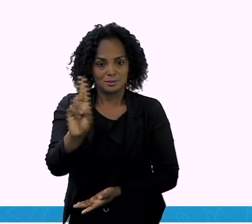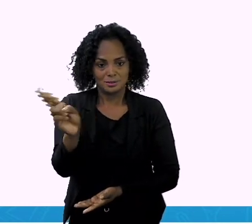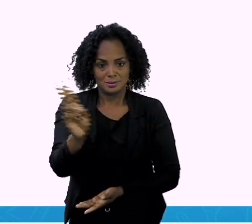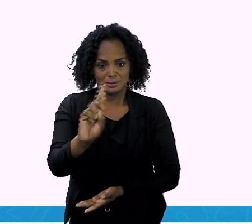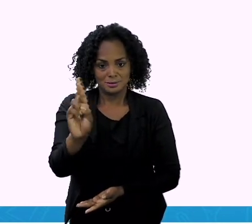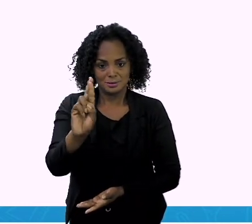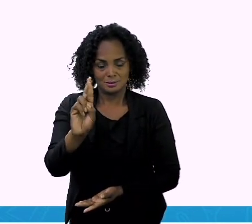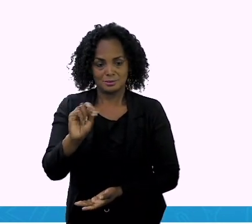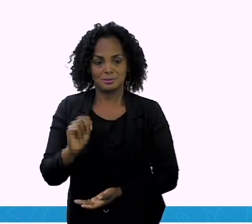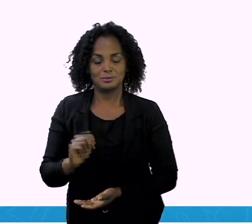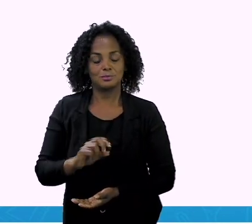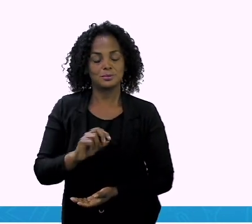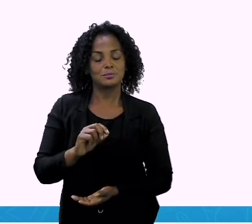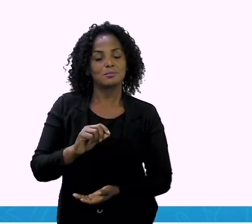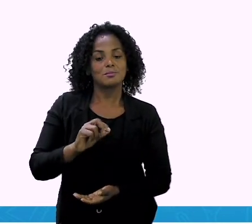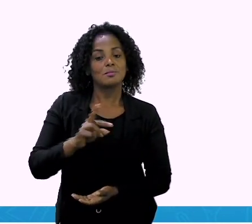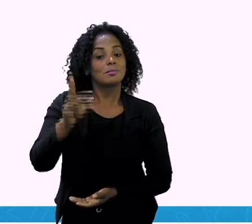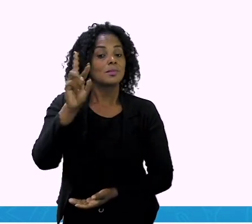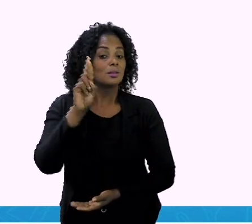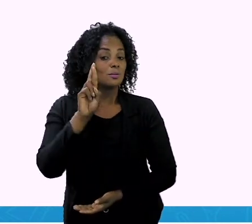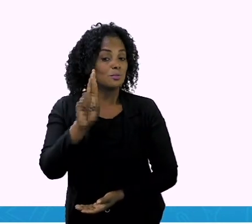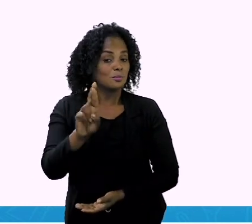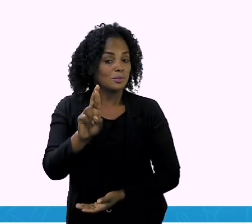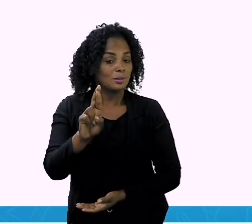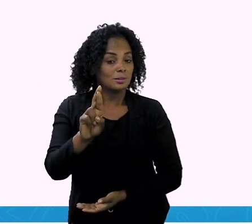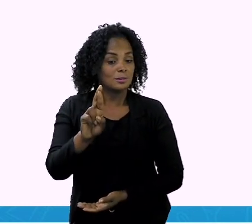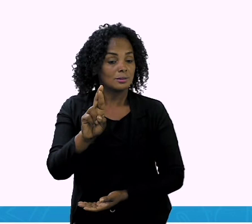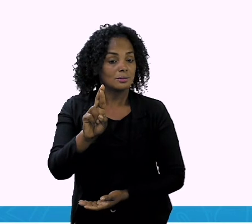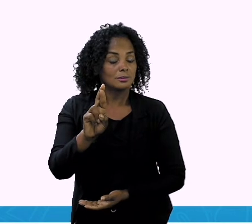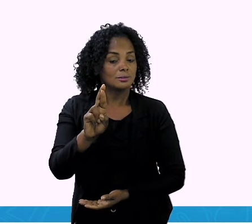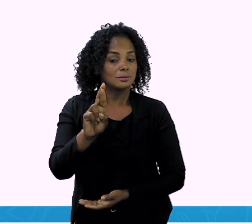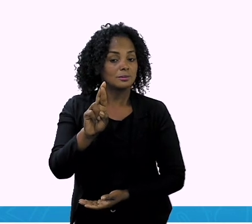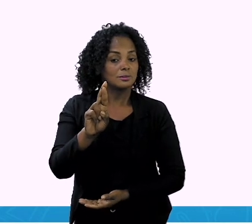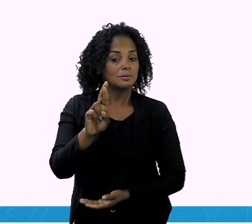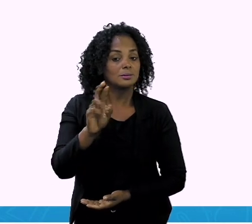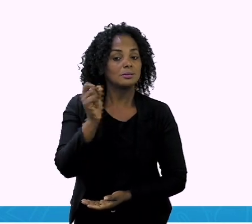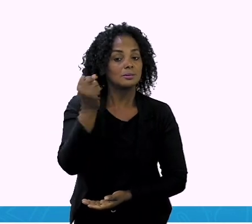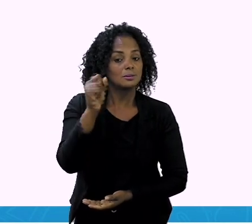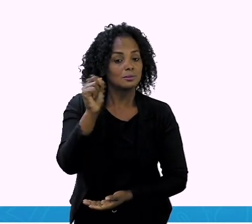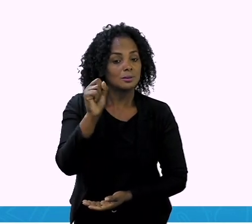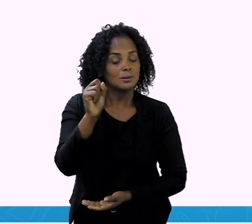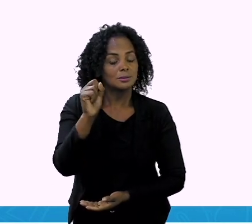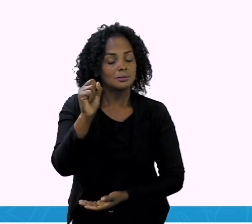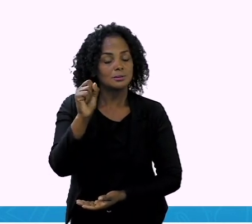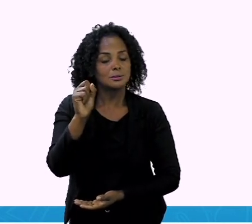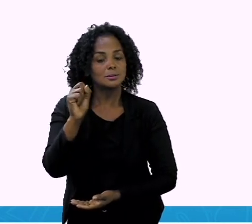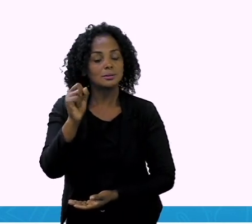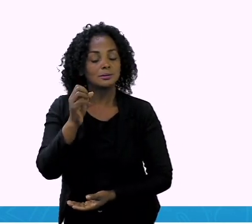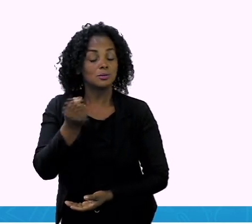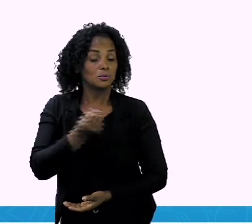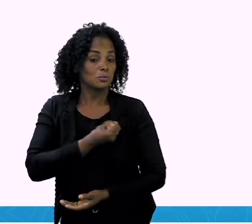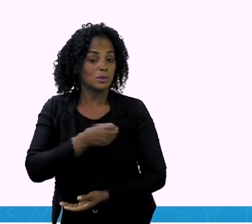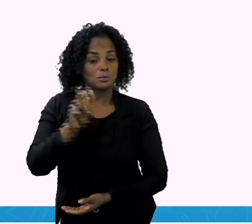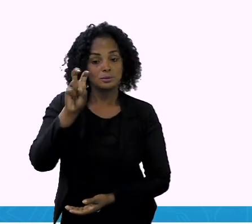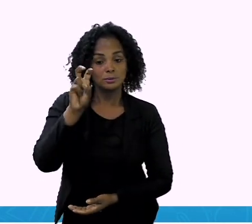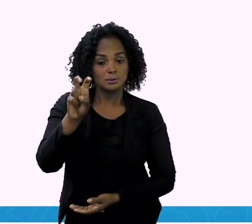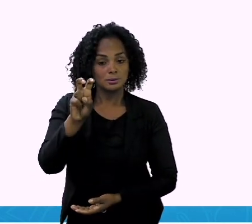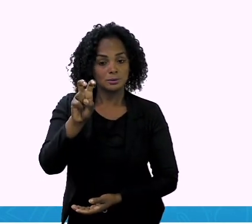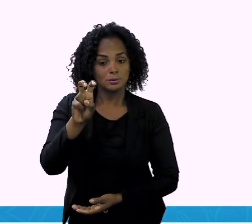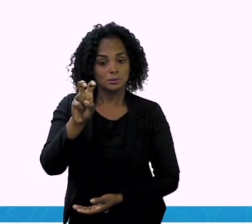Vamos representar aqui? Olha. O cinco, o zero,